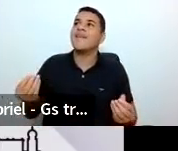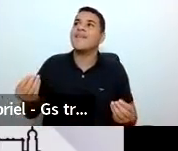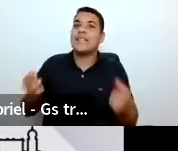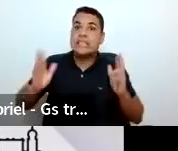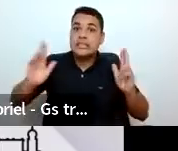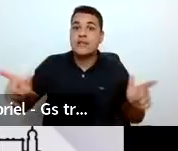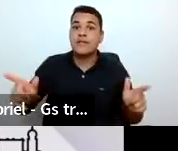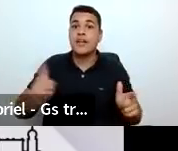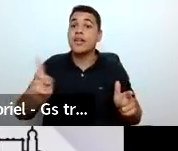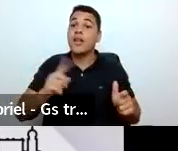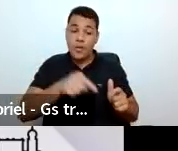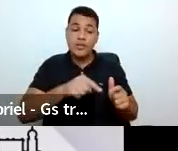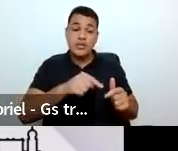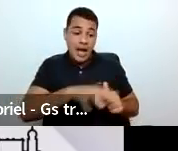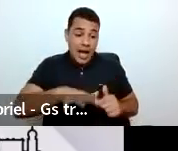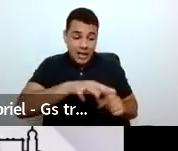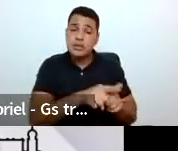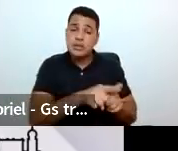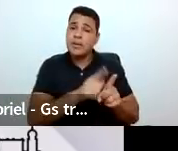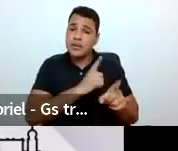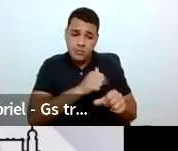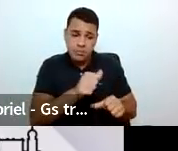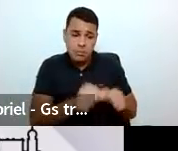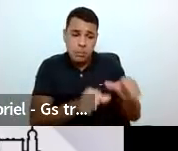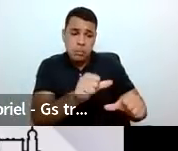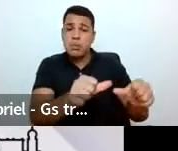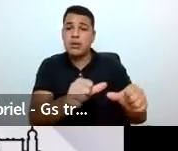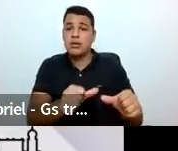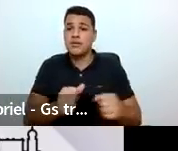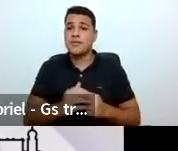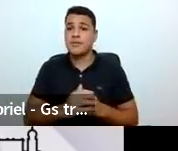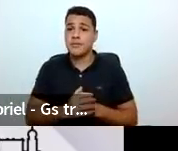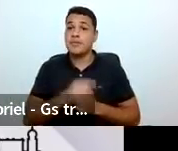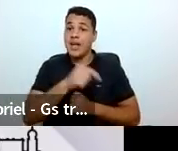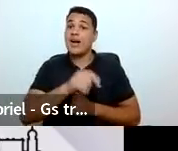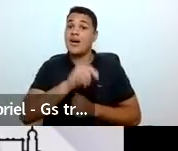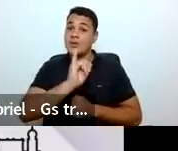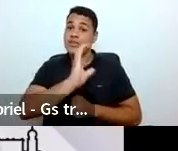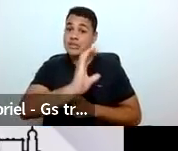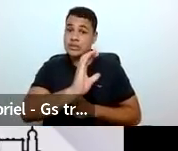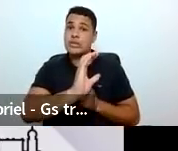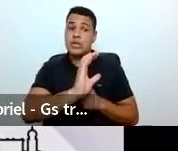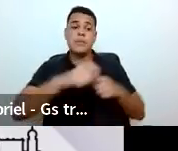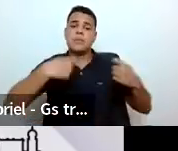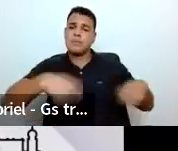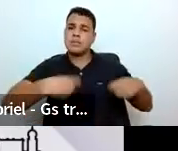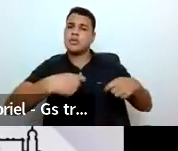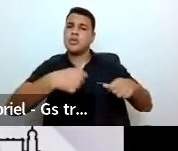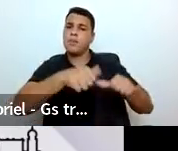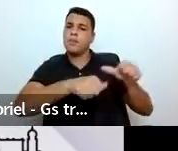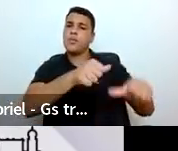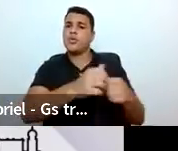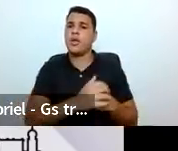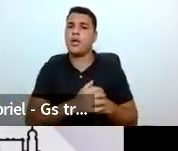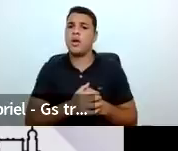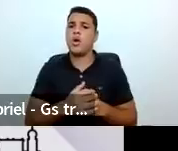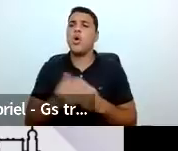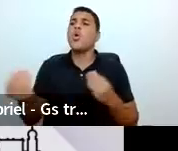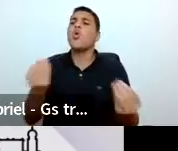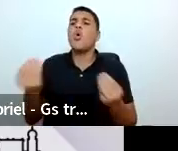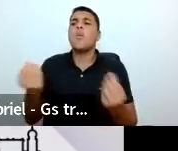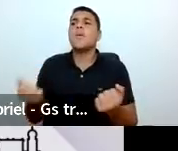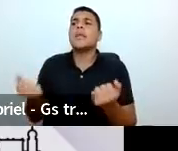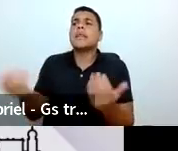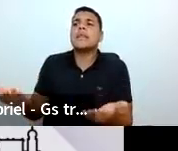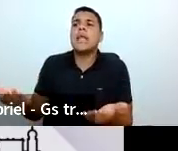reinventando. Assim como a iniciação científica precisou se reinventar, como é que a gente forma jovem se a gente